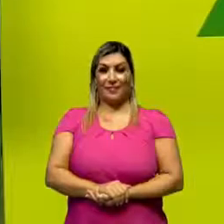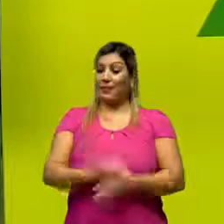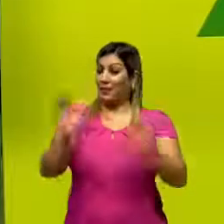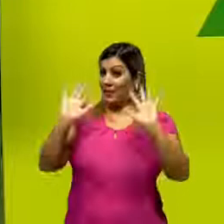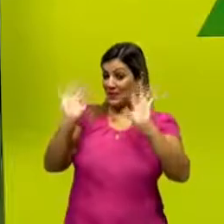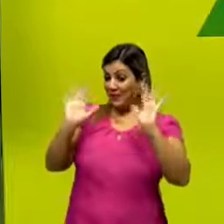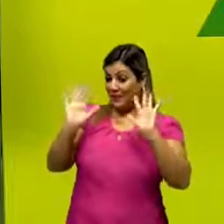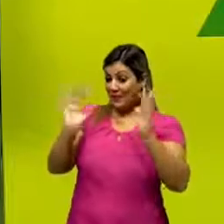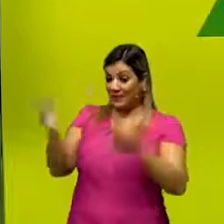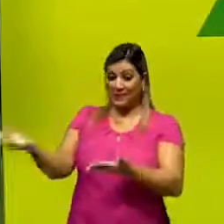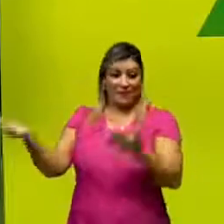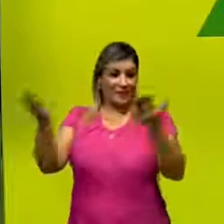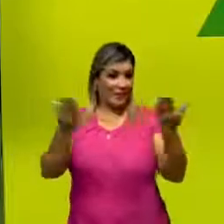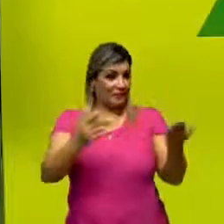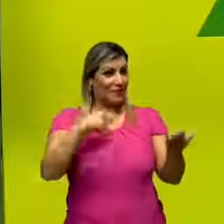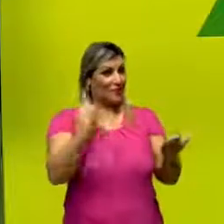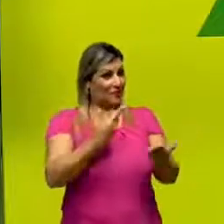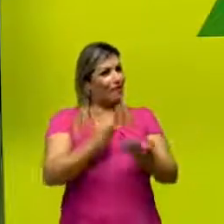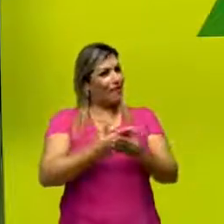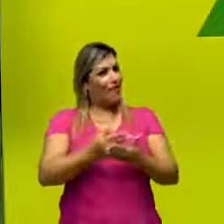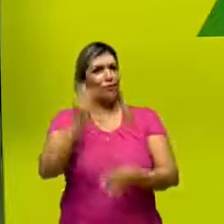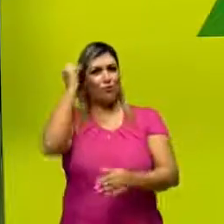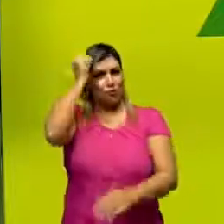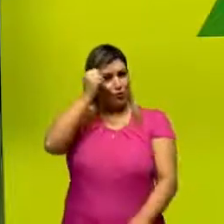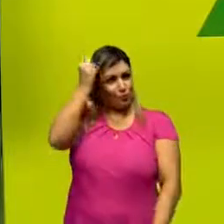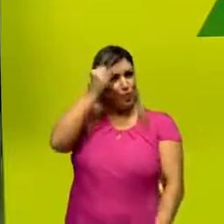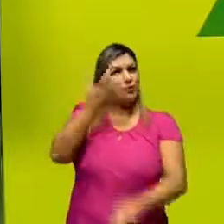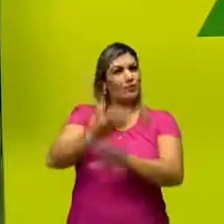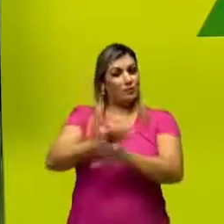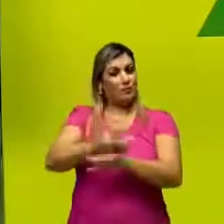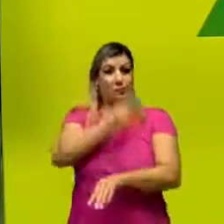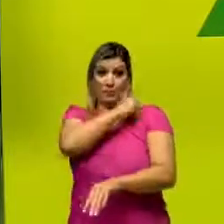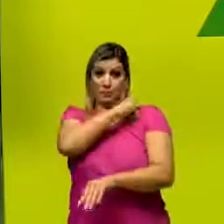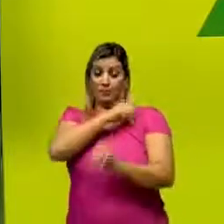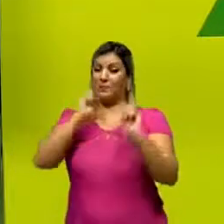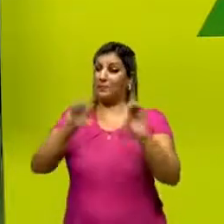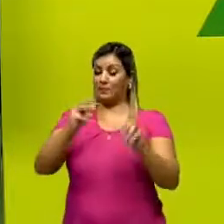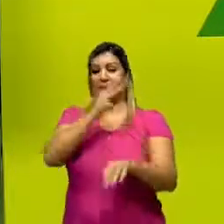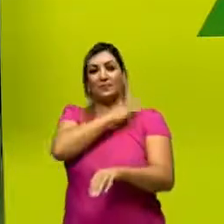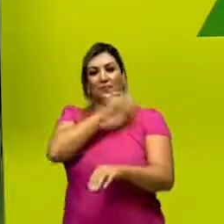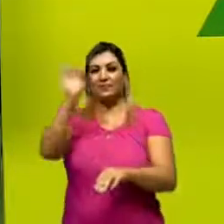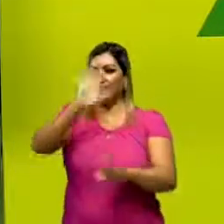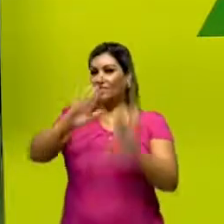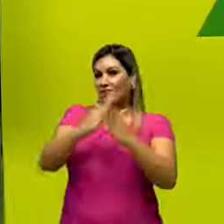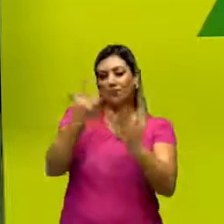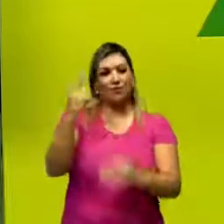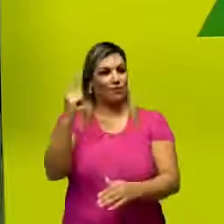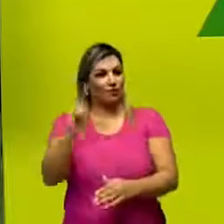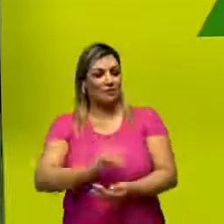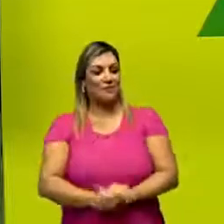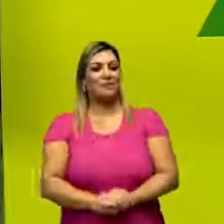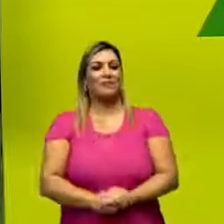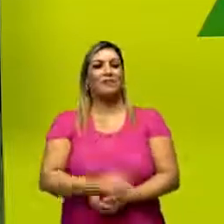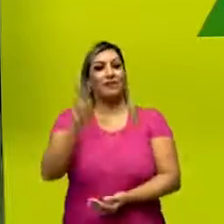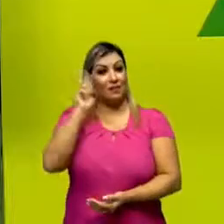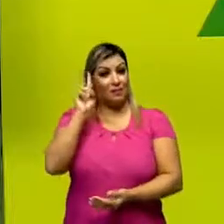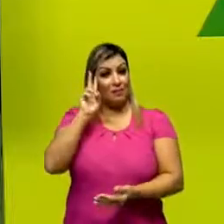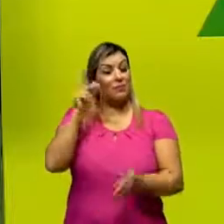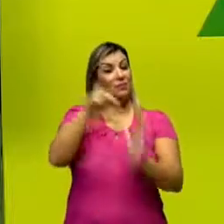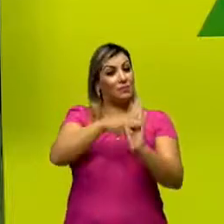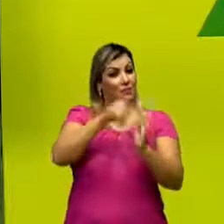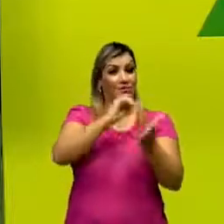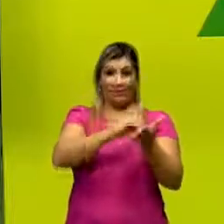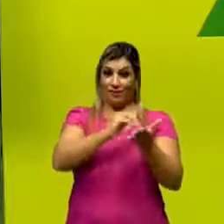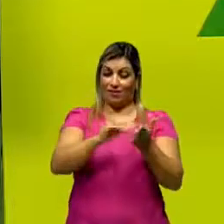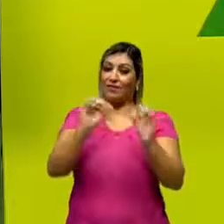Olá, sejam bem-vindos à nossa aula de Sociologia para a primeira série do Ensino Médio da Rede Estadual de Goiás. Lembrando